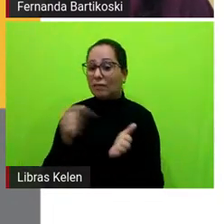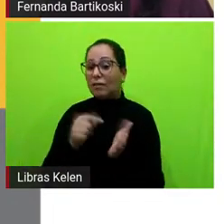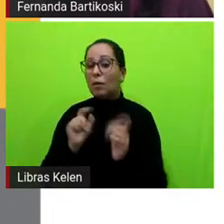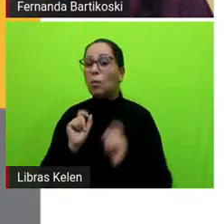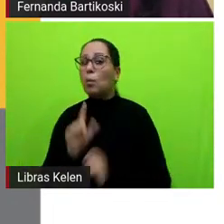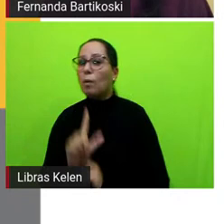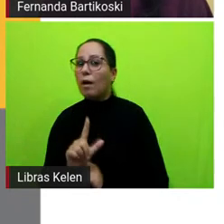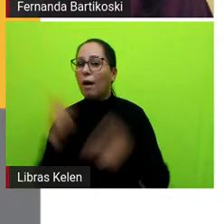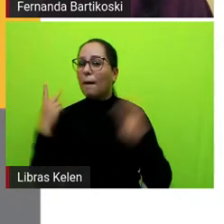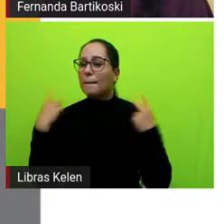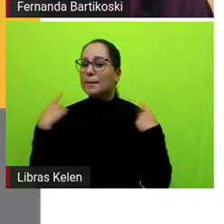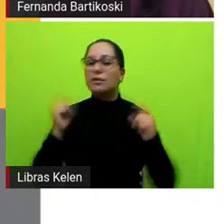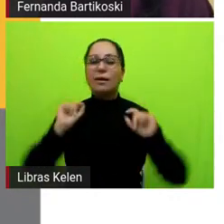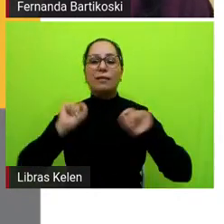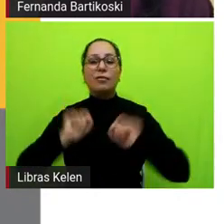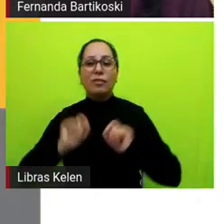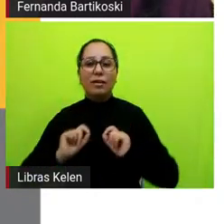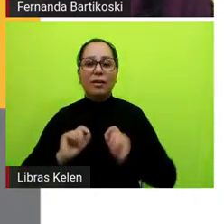personagens